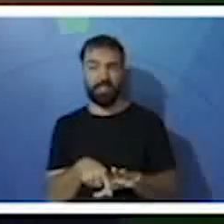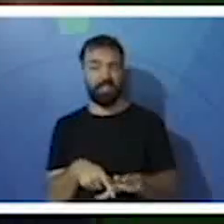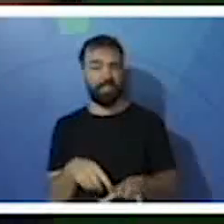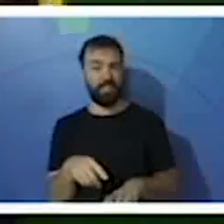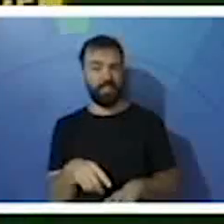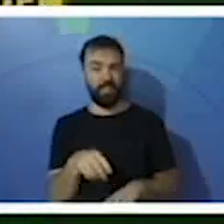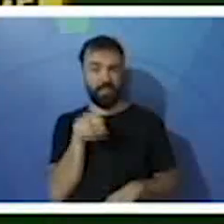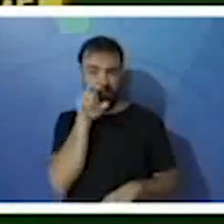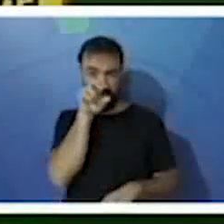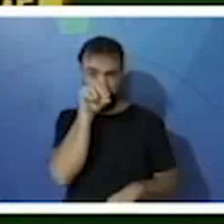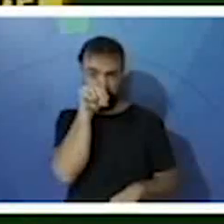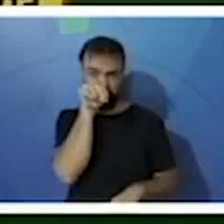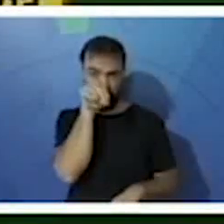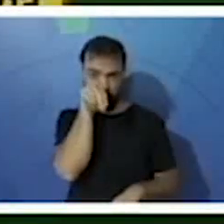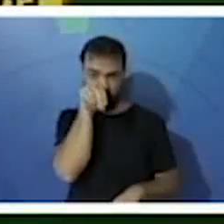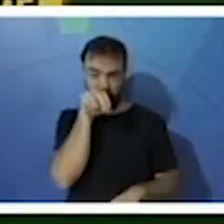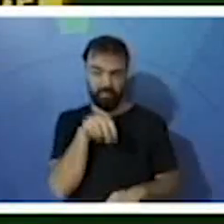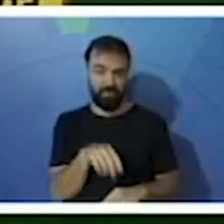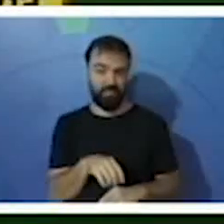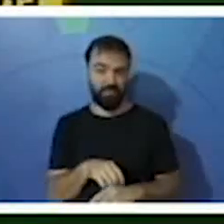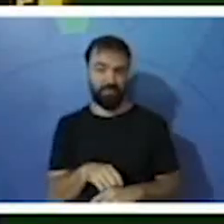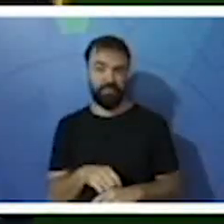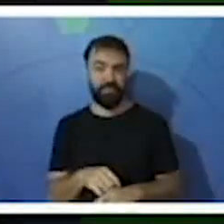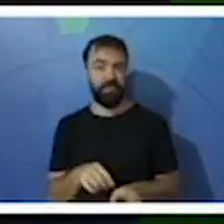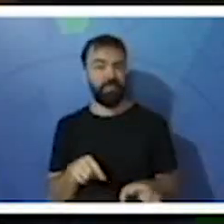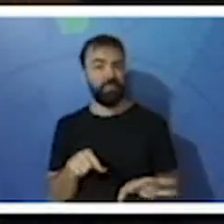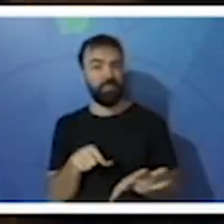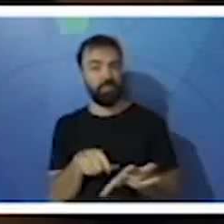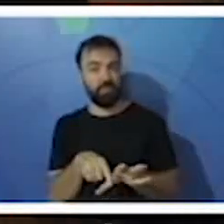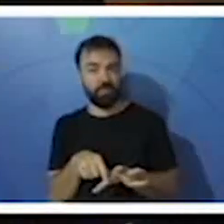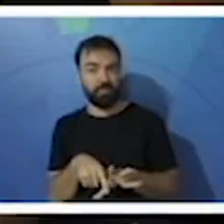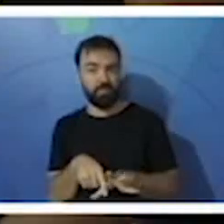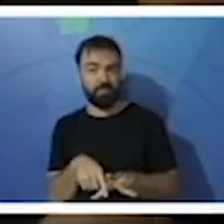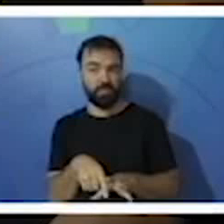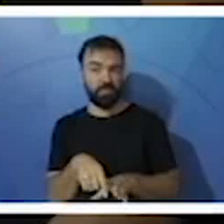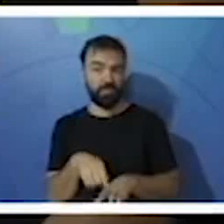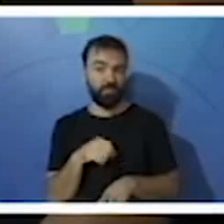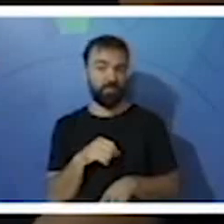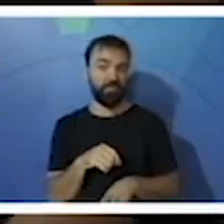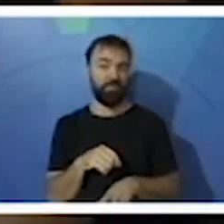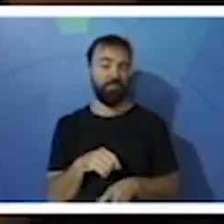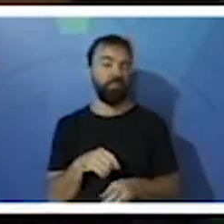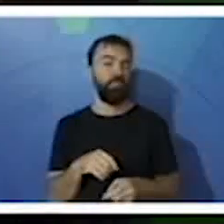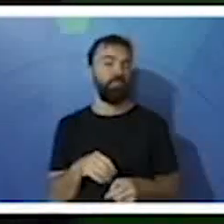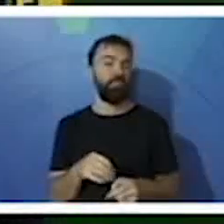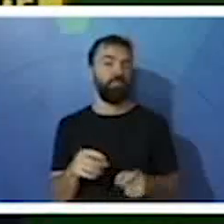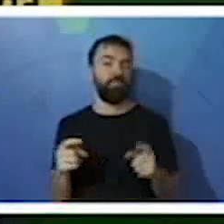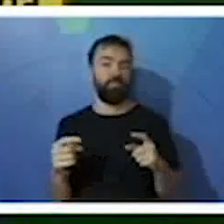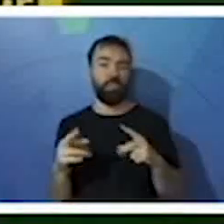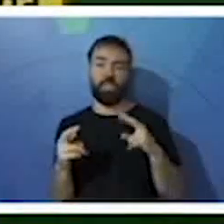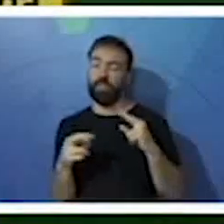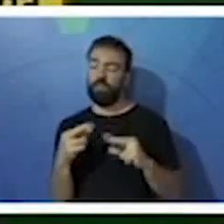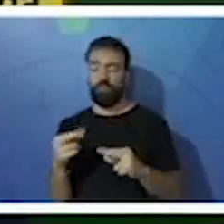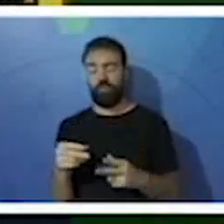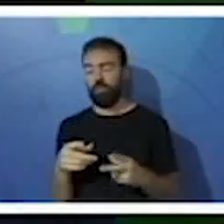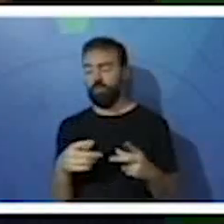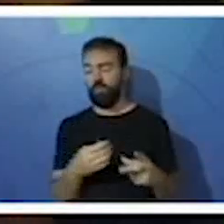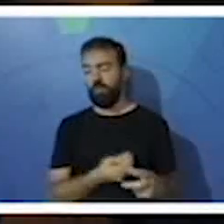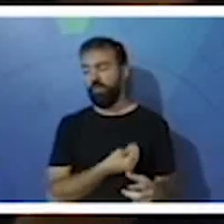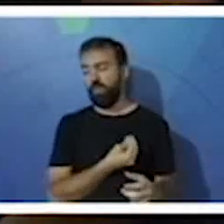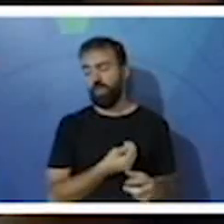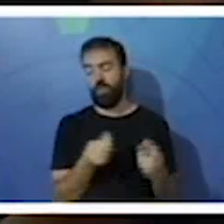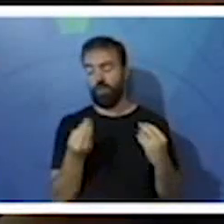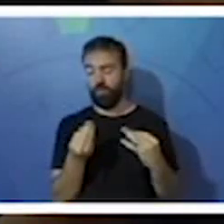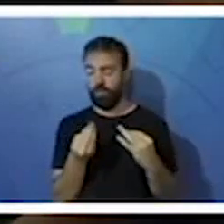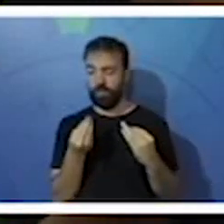Também não, ó. Os pés das aves estão adaptados para o modo de vida, né? Não há vantagens